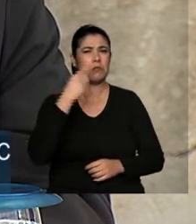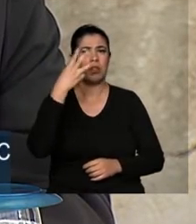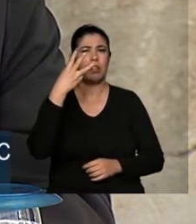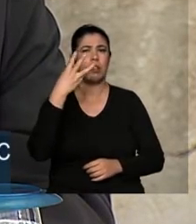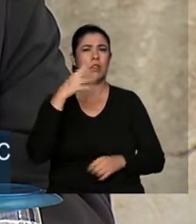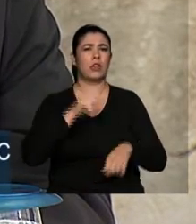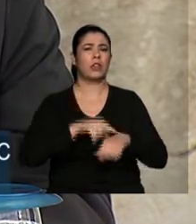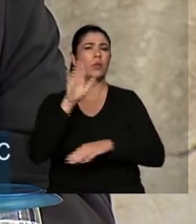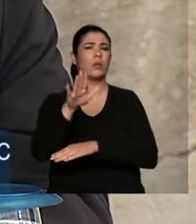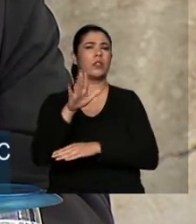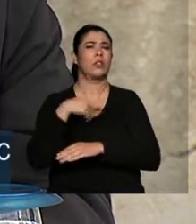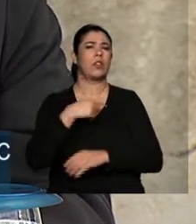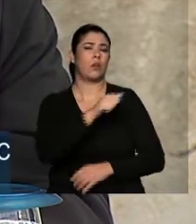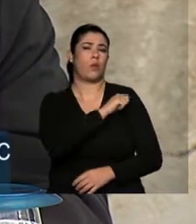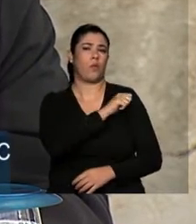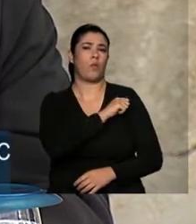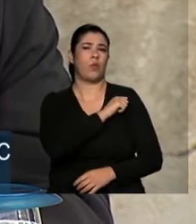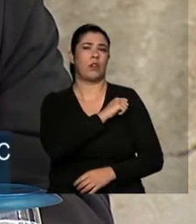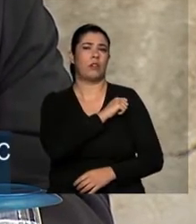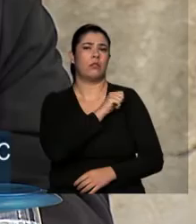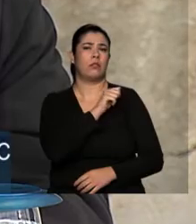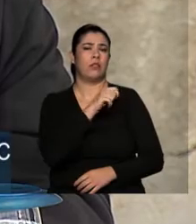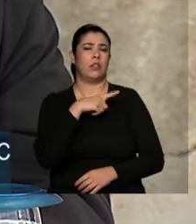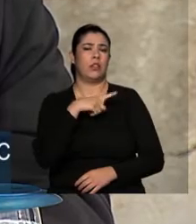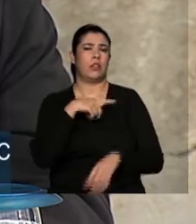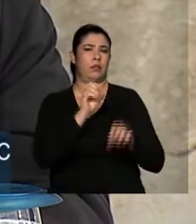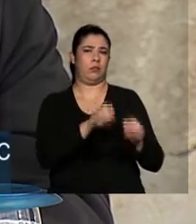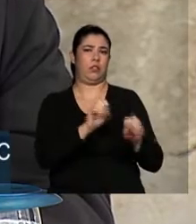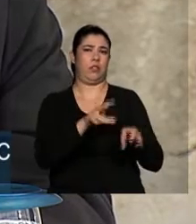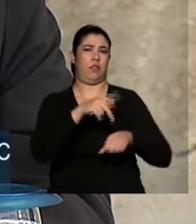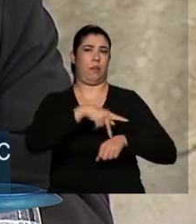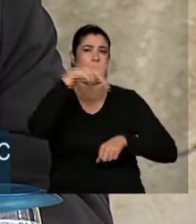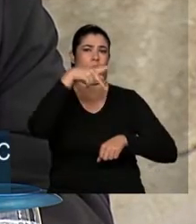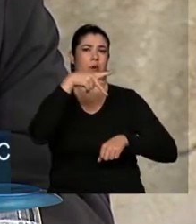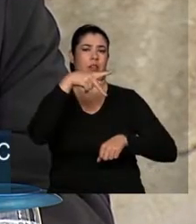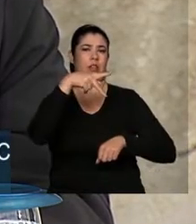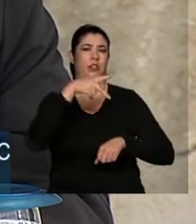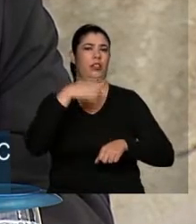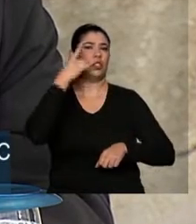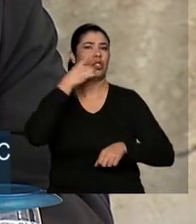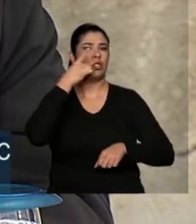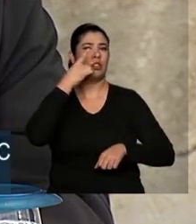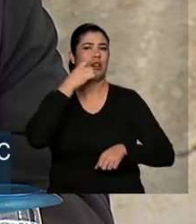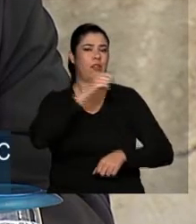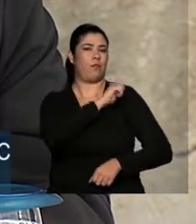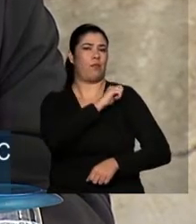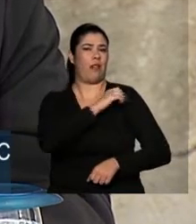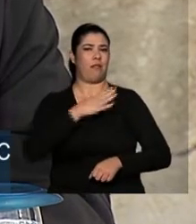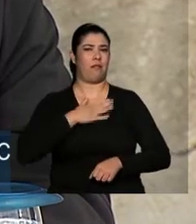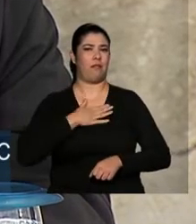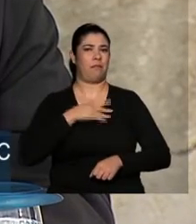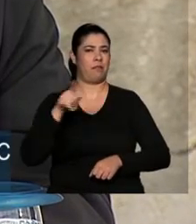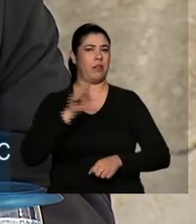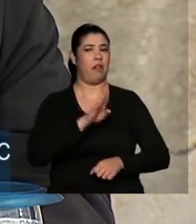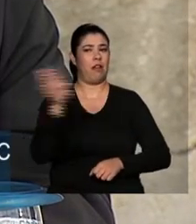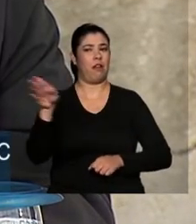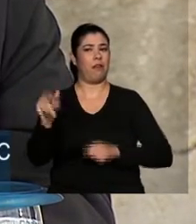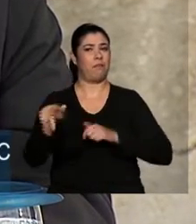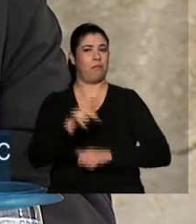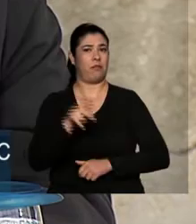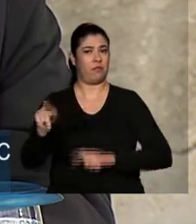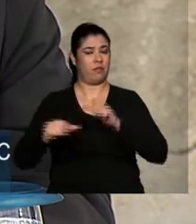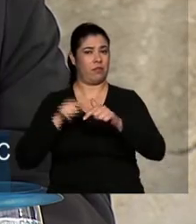Fui convidado por uma aluna que era professora. Eu dava aula na pós-graduação em Direito. Essa aluna era professora dessa escola.